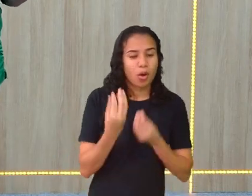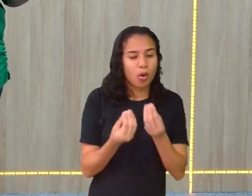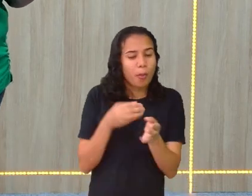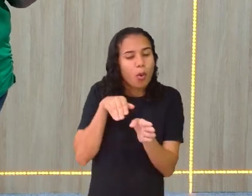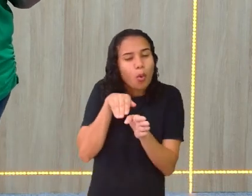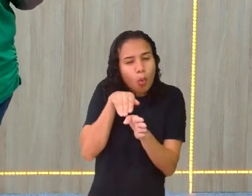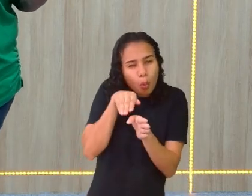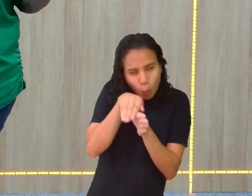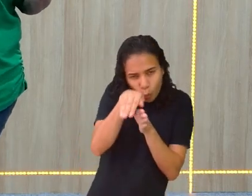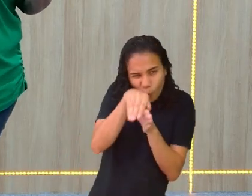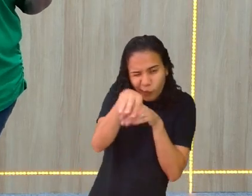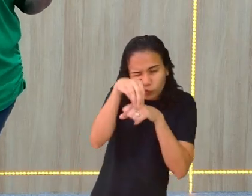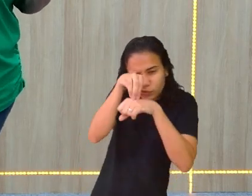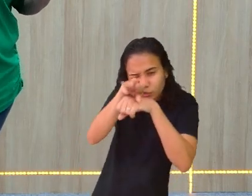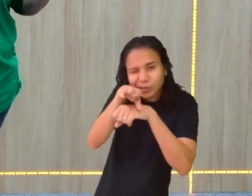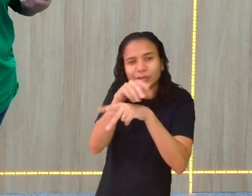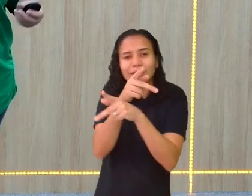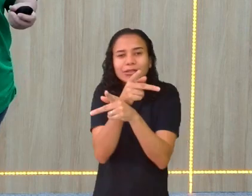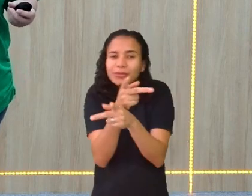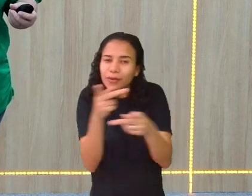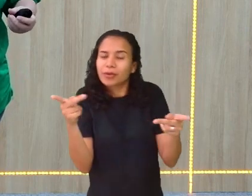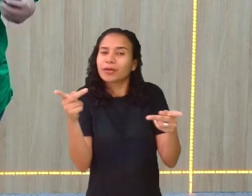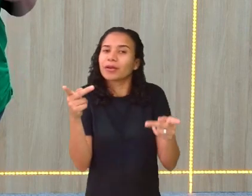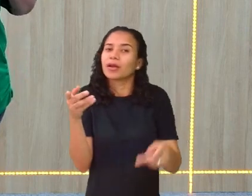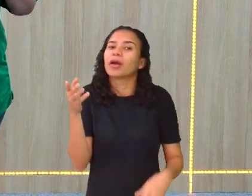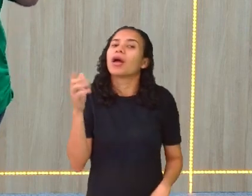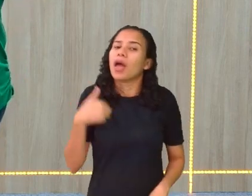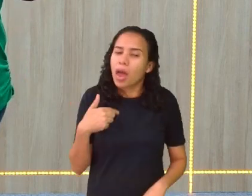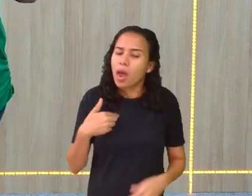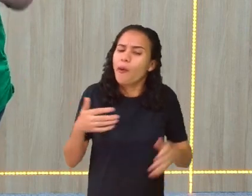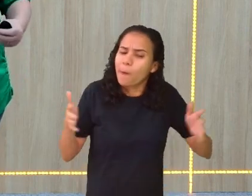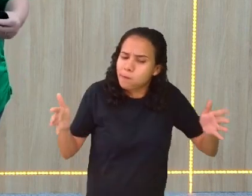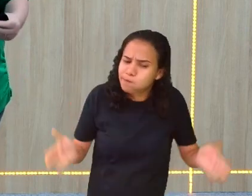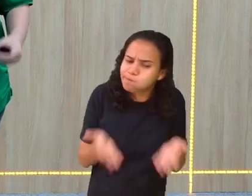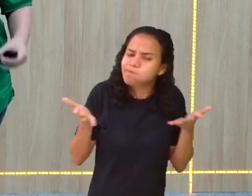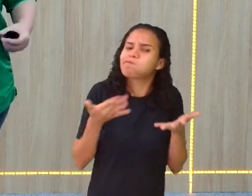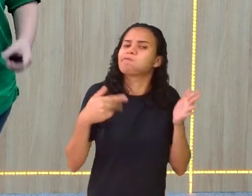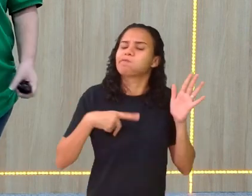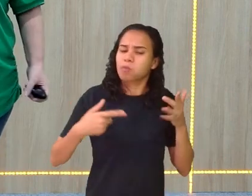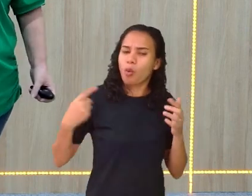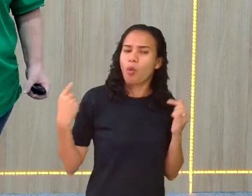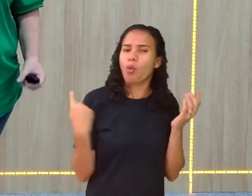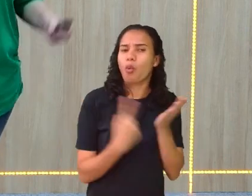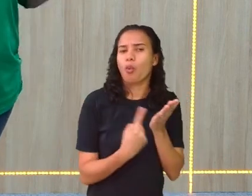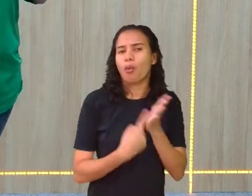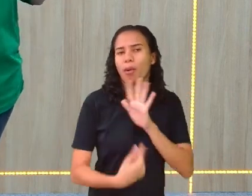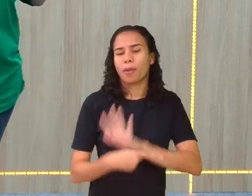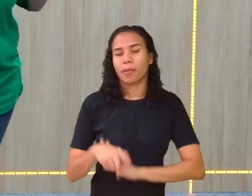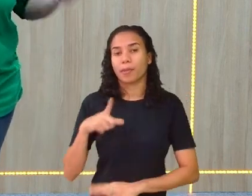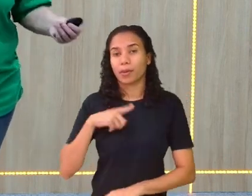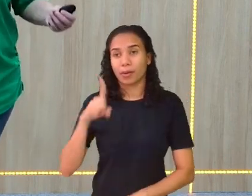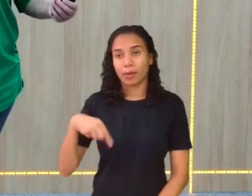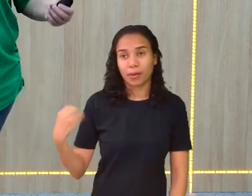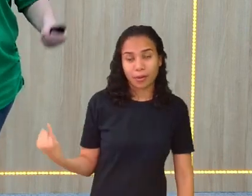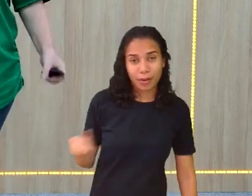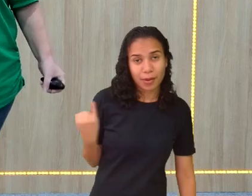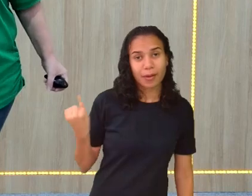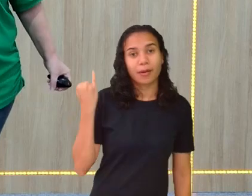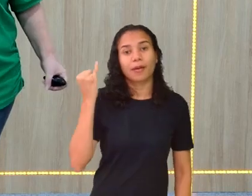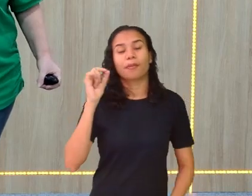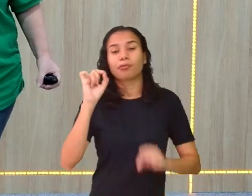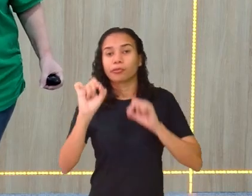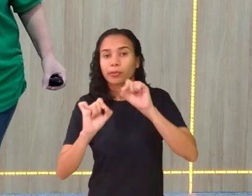conselho para vocês. Um conselho que eu ratifico, ou seja, que eu assino embaixo. É verdade. A importância